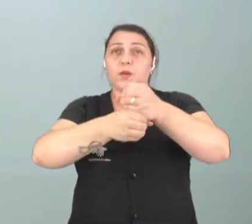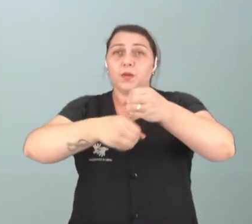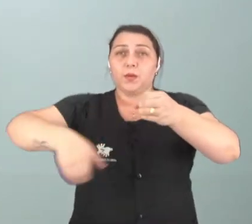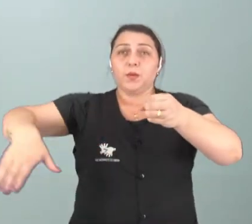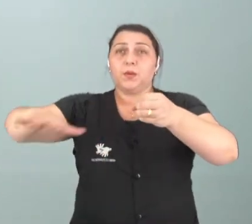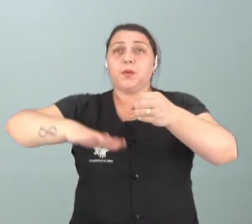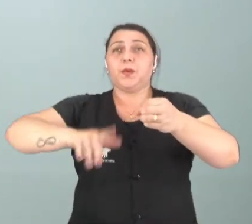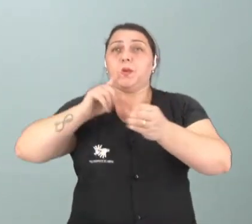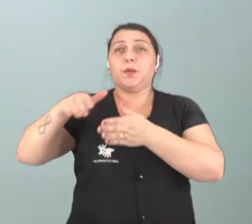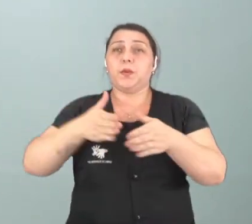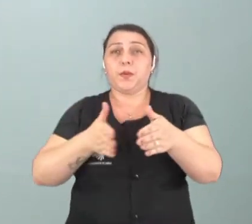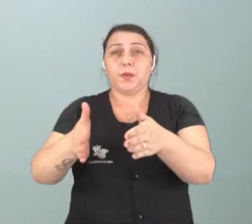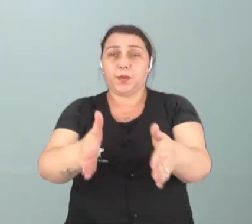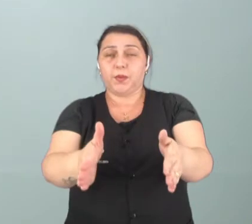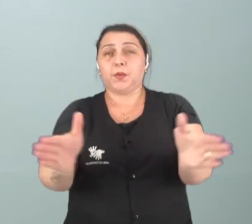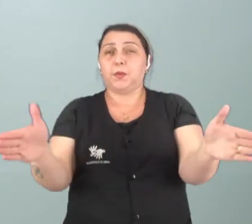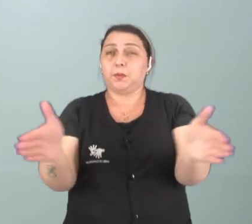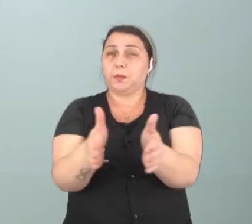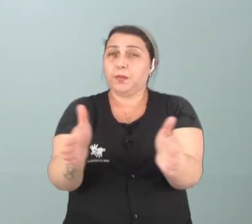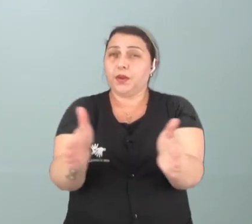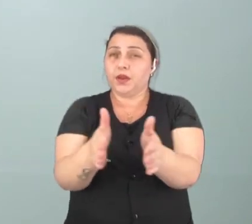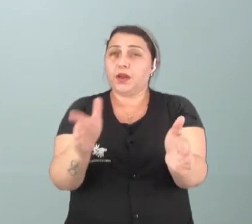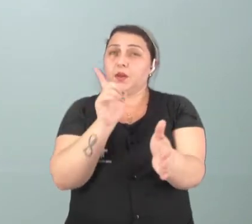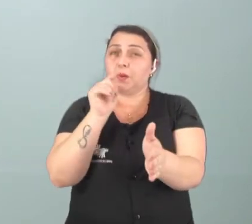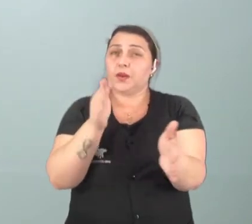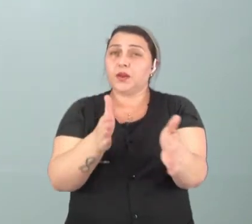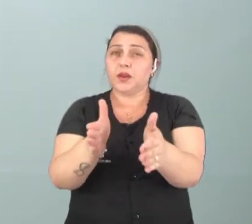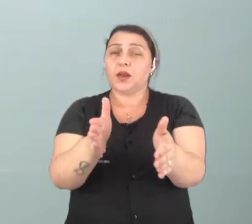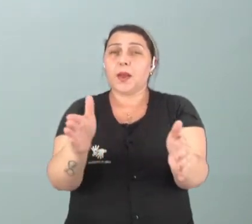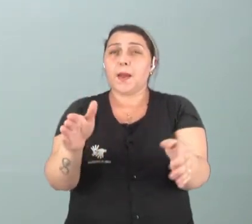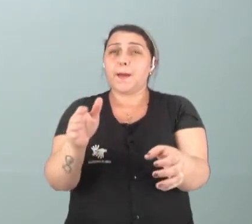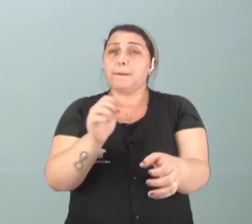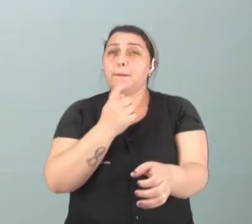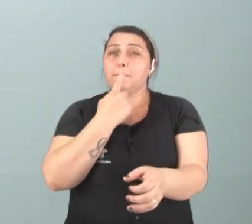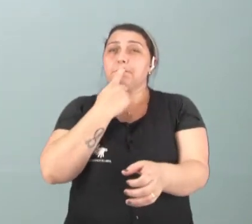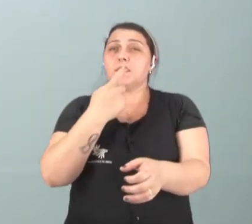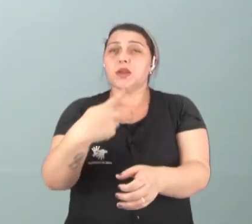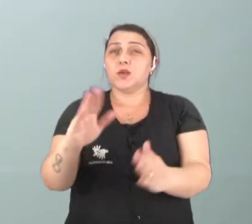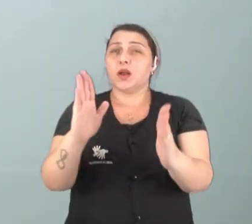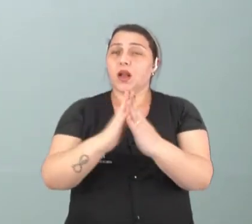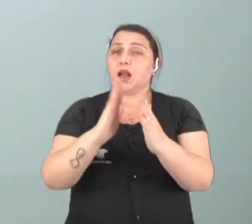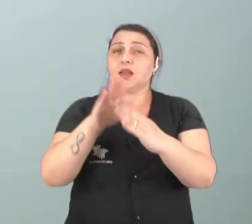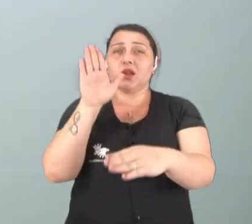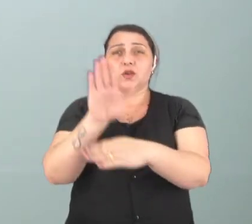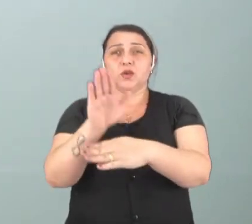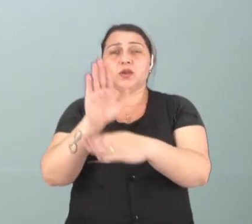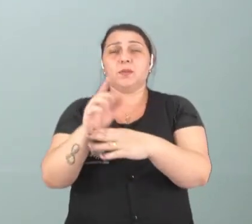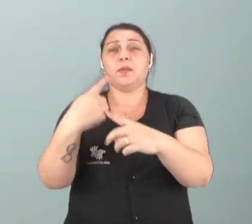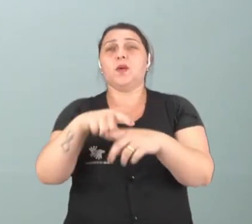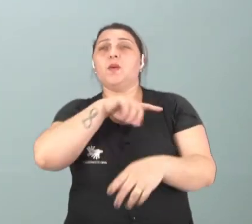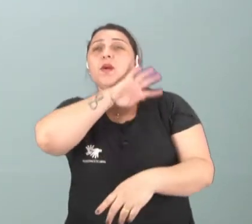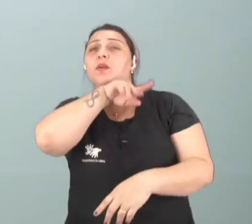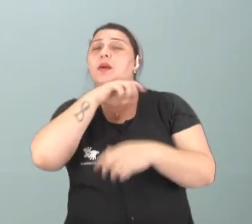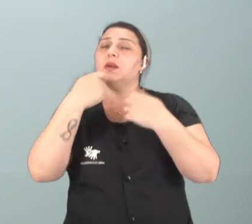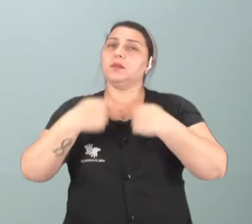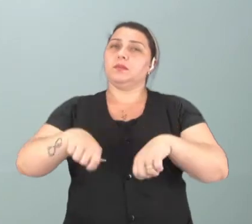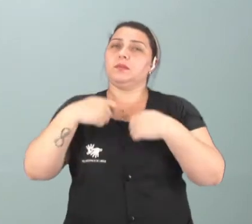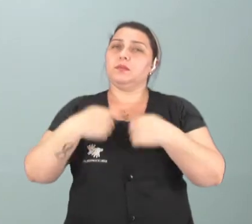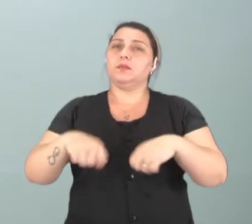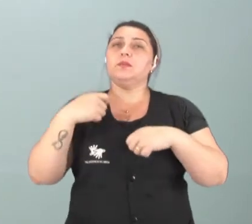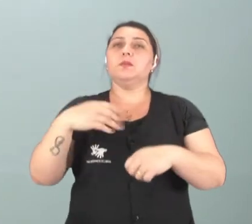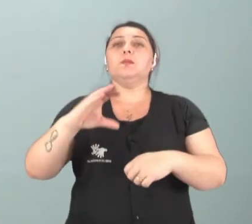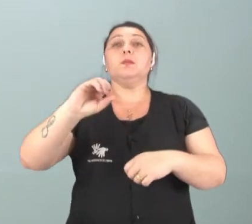num riacho, num córrego, num pequeno riacho que passa perto da sua casa, isso ajuda muito, porque o animal que está lá, ele precisa ter